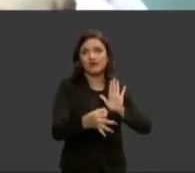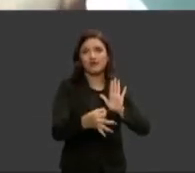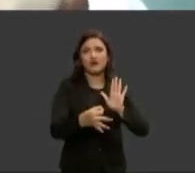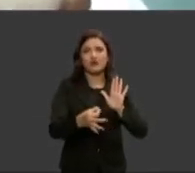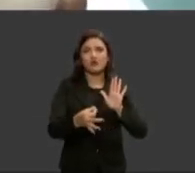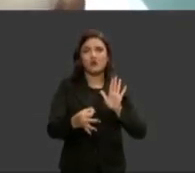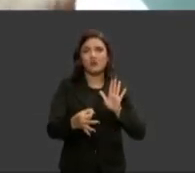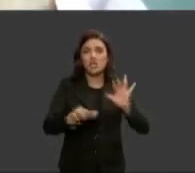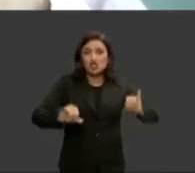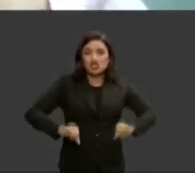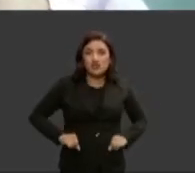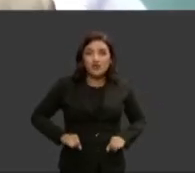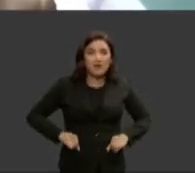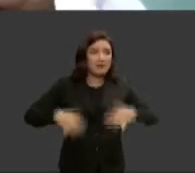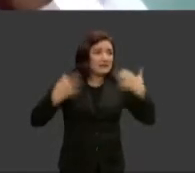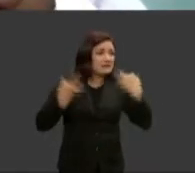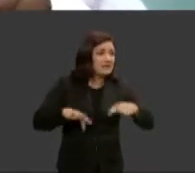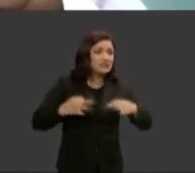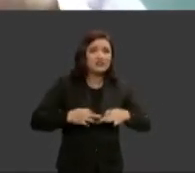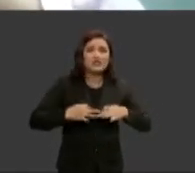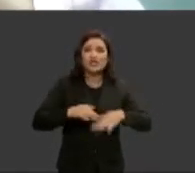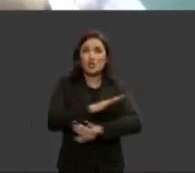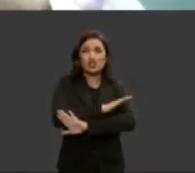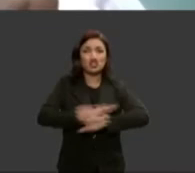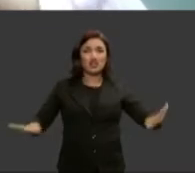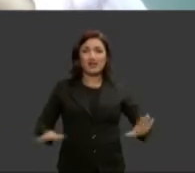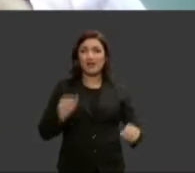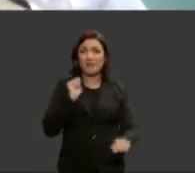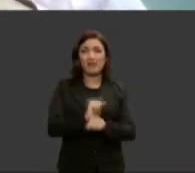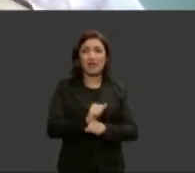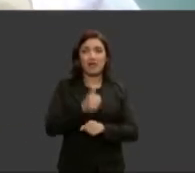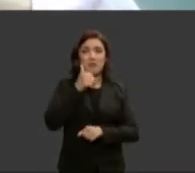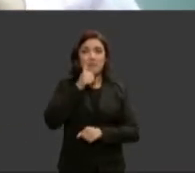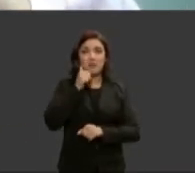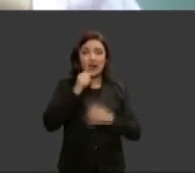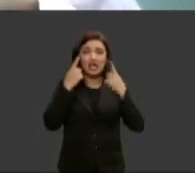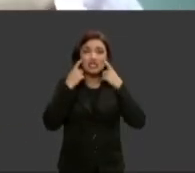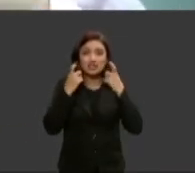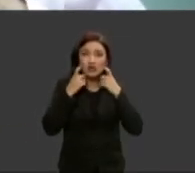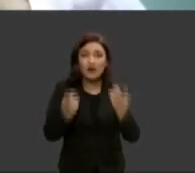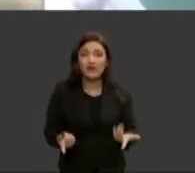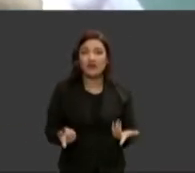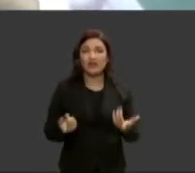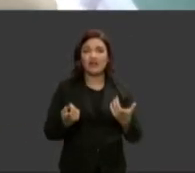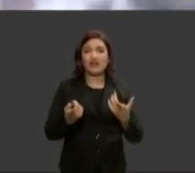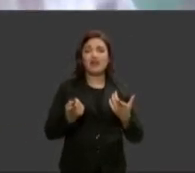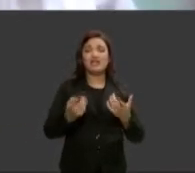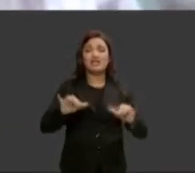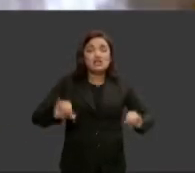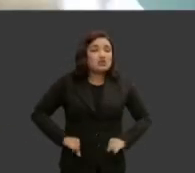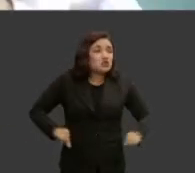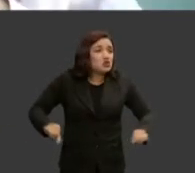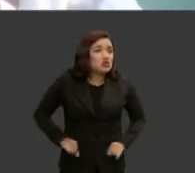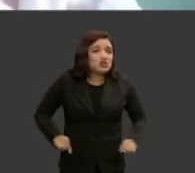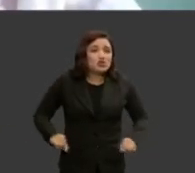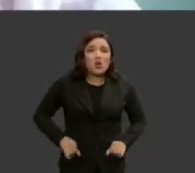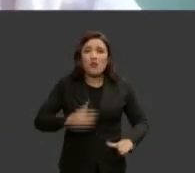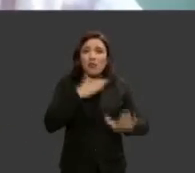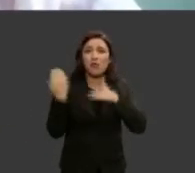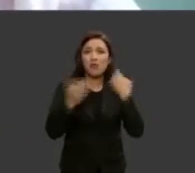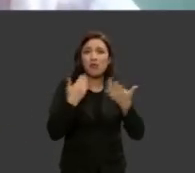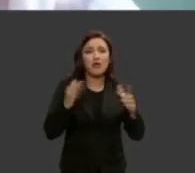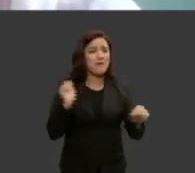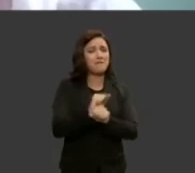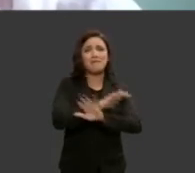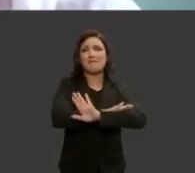sofrimento no meu país chega de mulher chorando chega de sangue derramado chega de tanto sofrimento é dessa forma